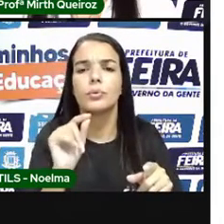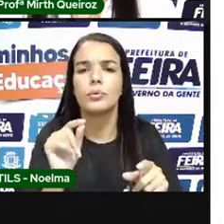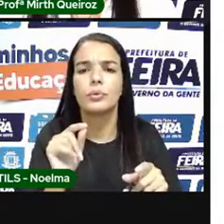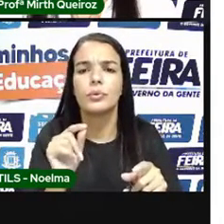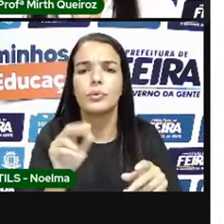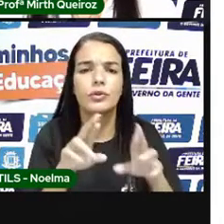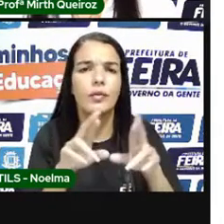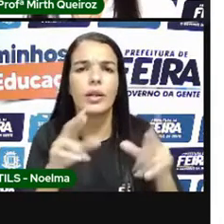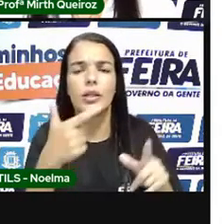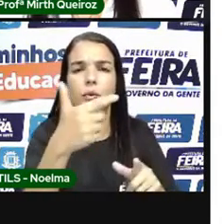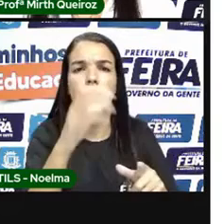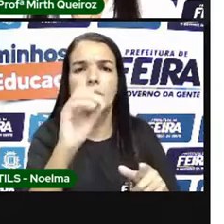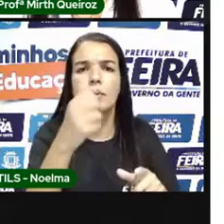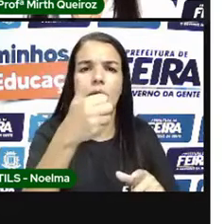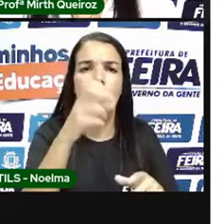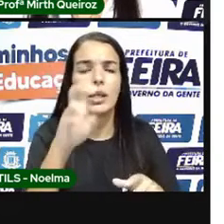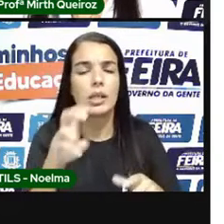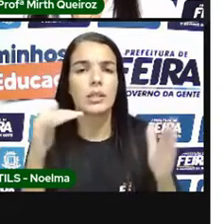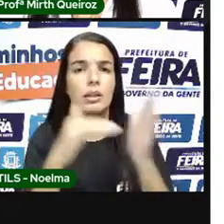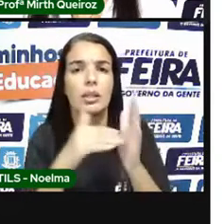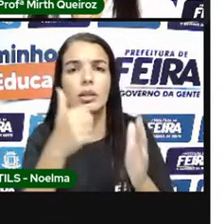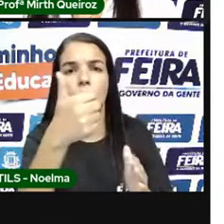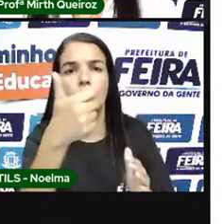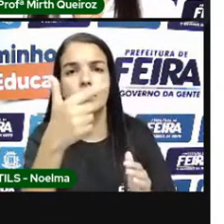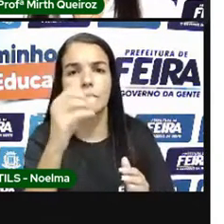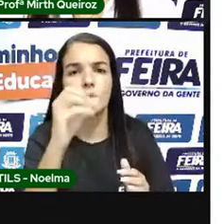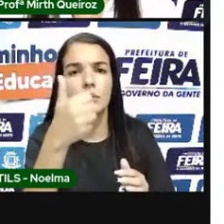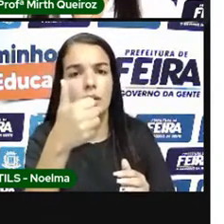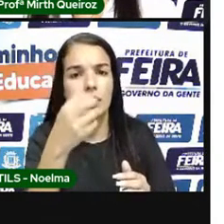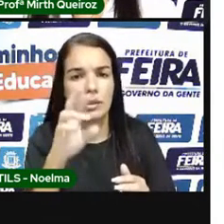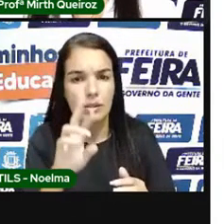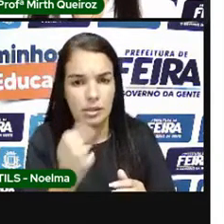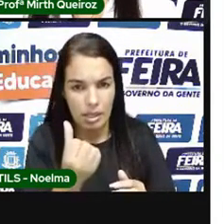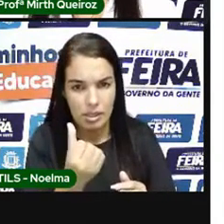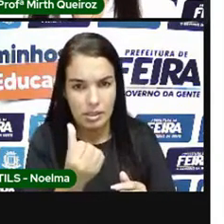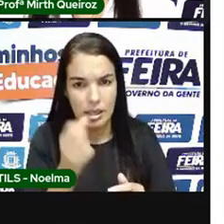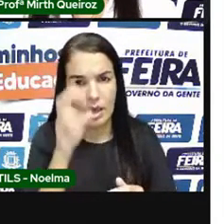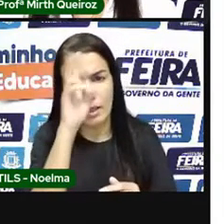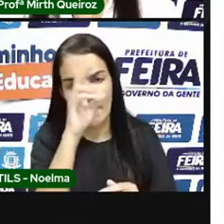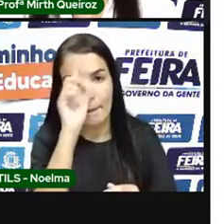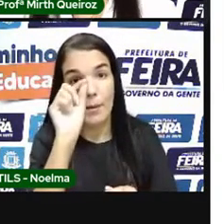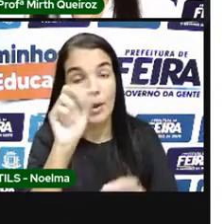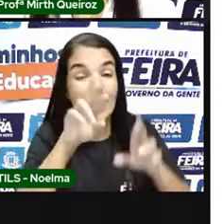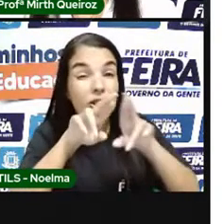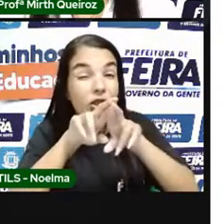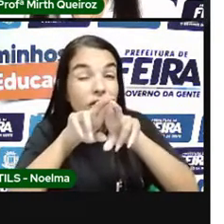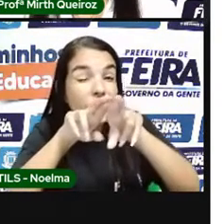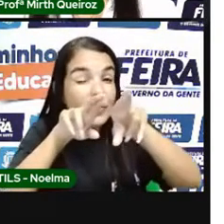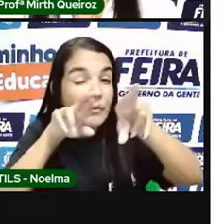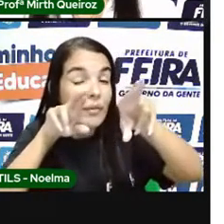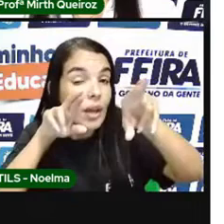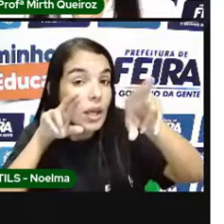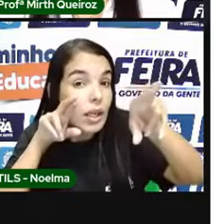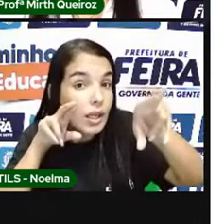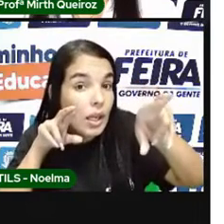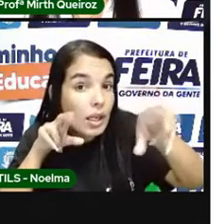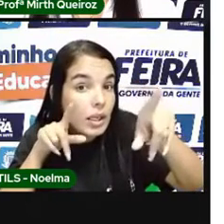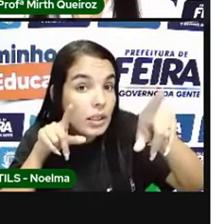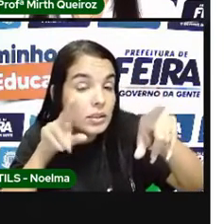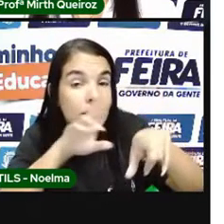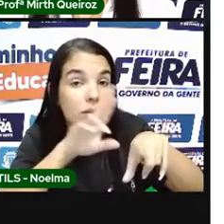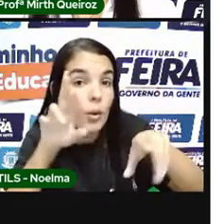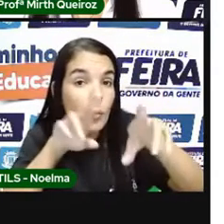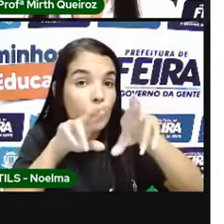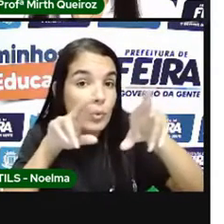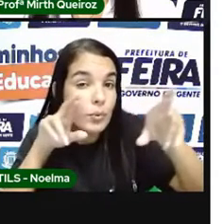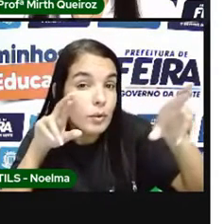desmatamento Em 2015 E 2016 Lembrando que Quando a gente Fala Em matemática A gente usa